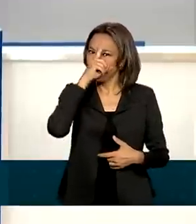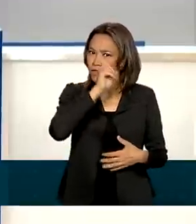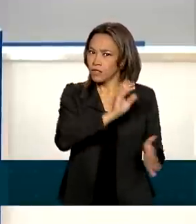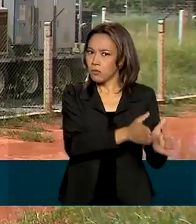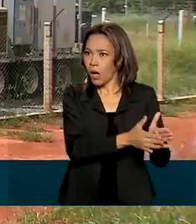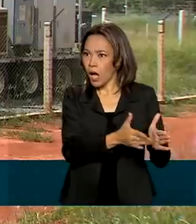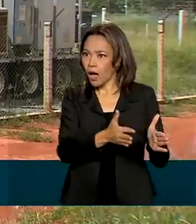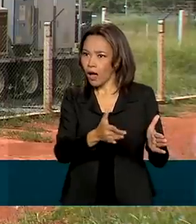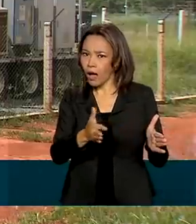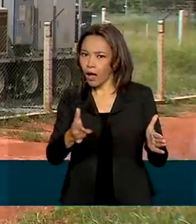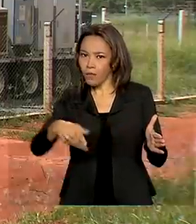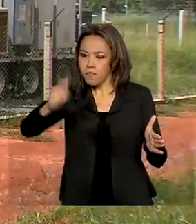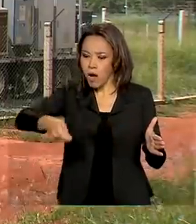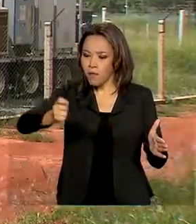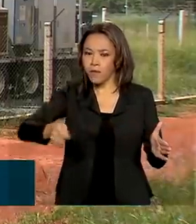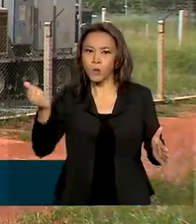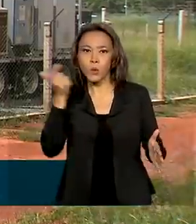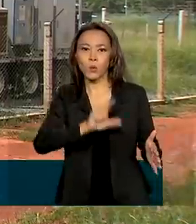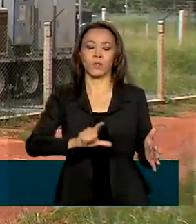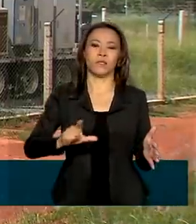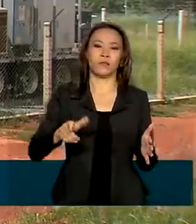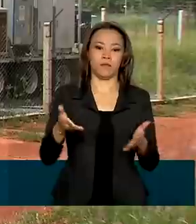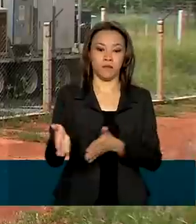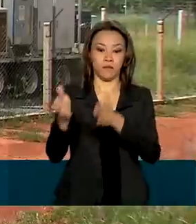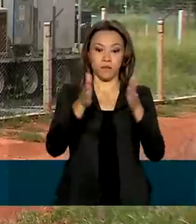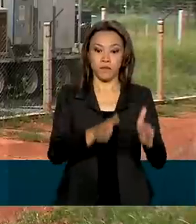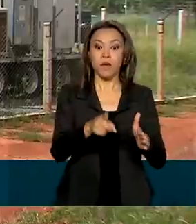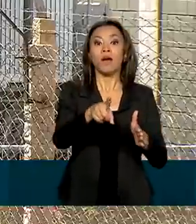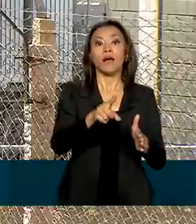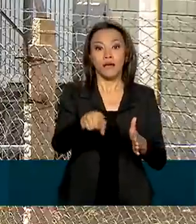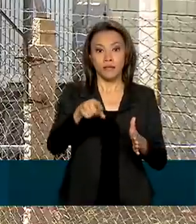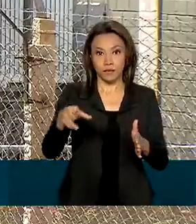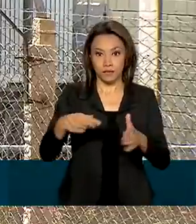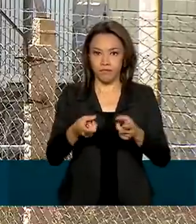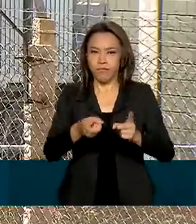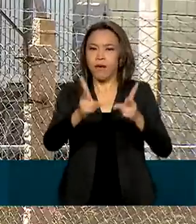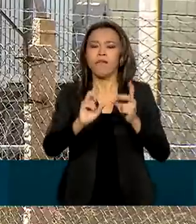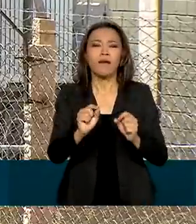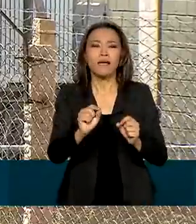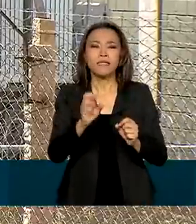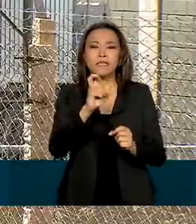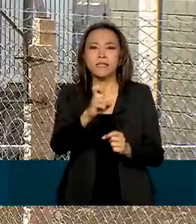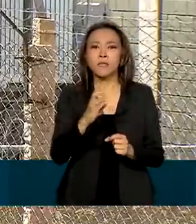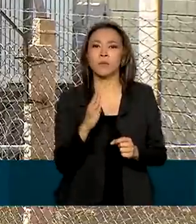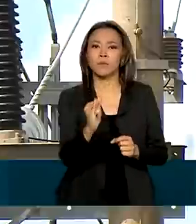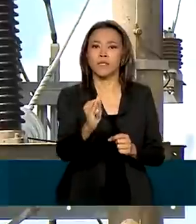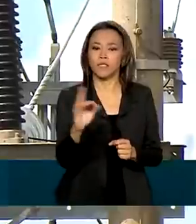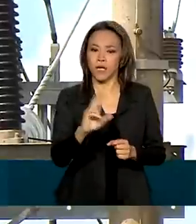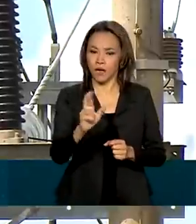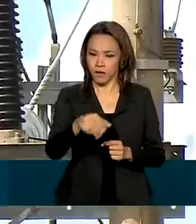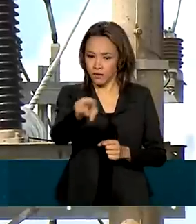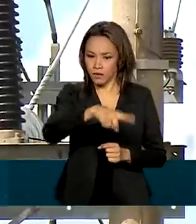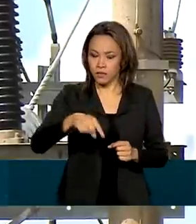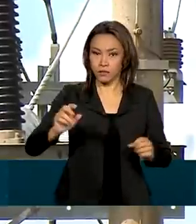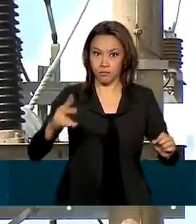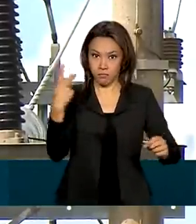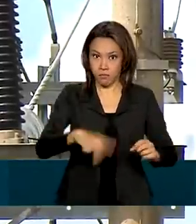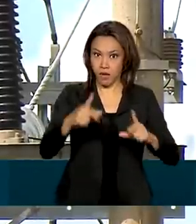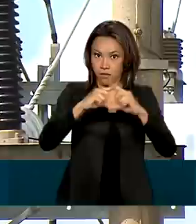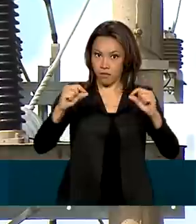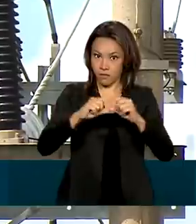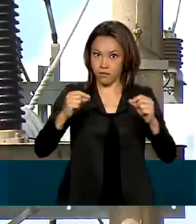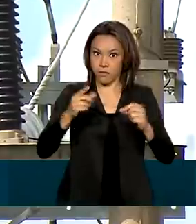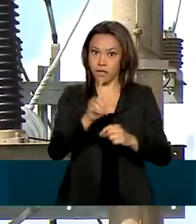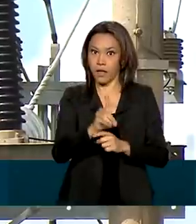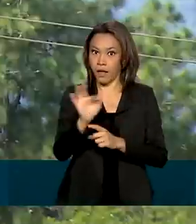mas que chegamos. A privatização vai levar investimentos de 5 bilhões de reais para o Distrito Federal